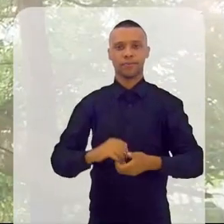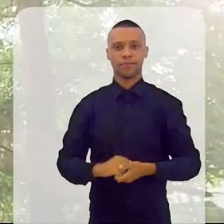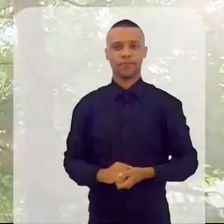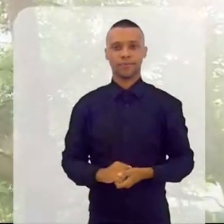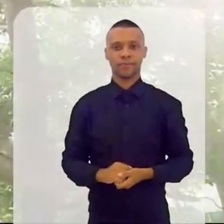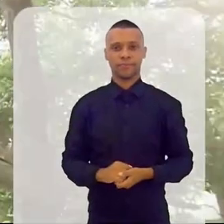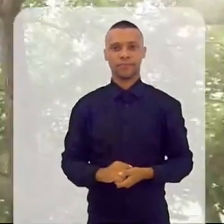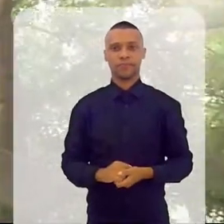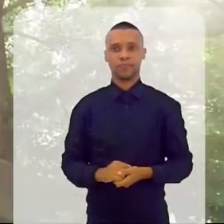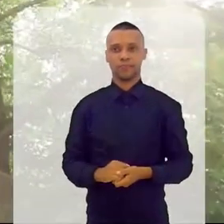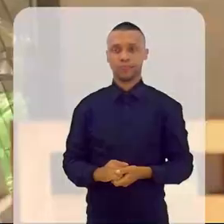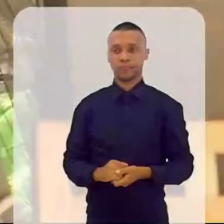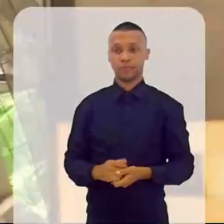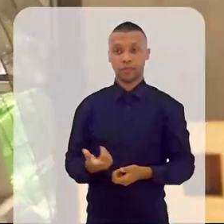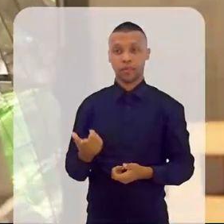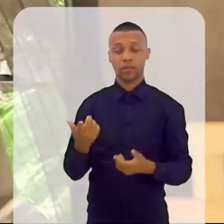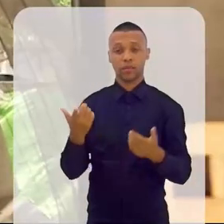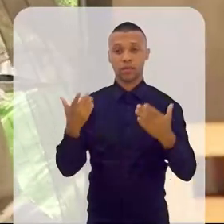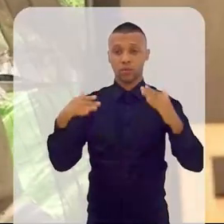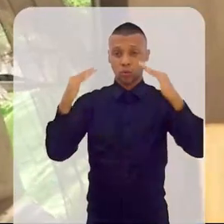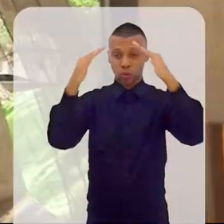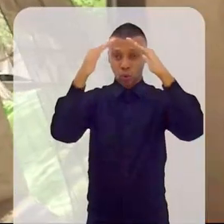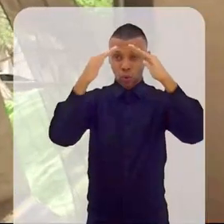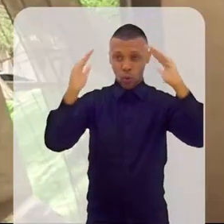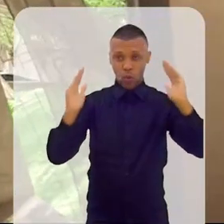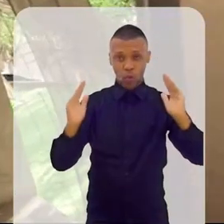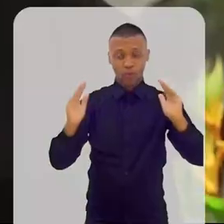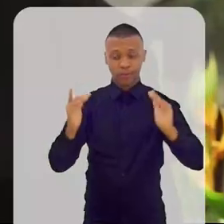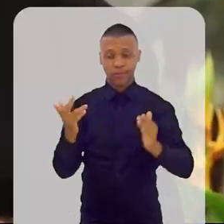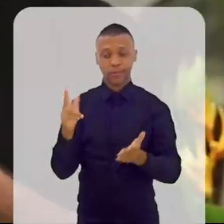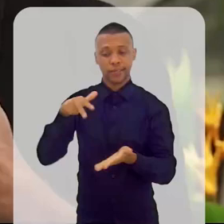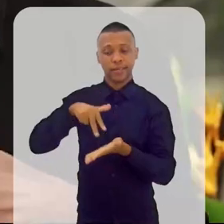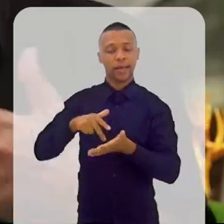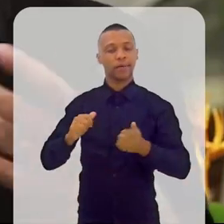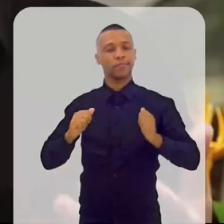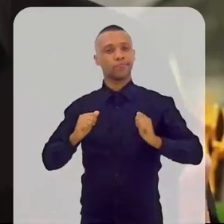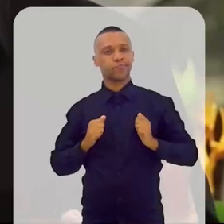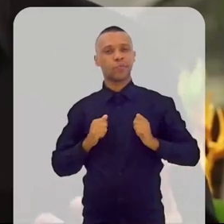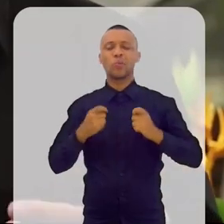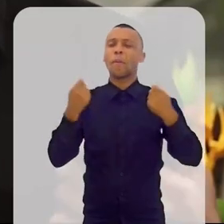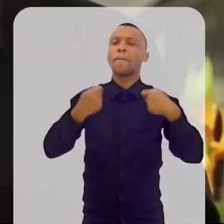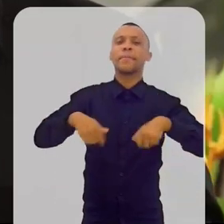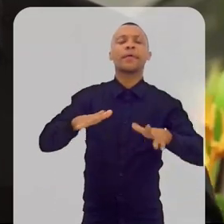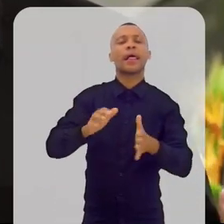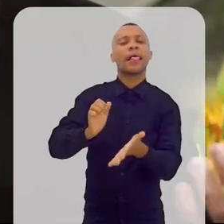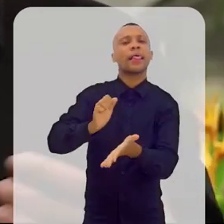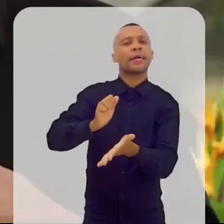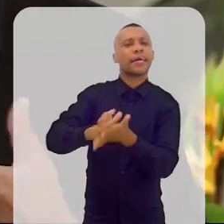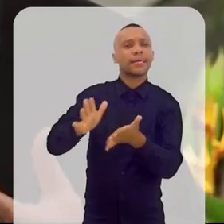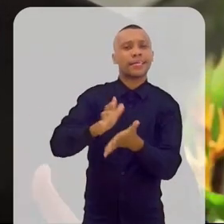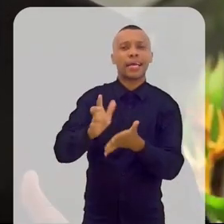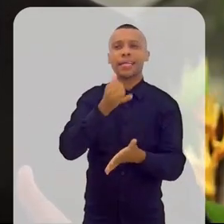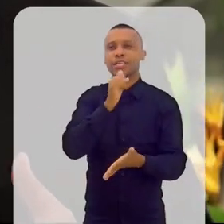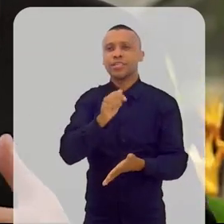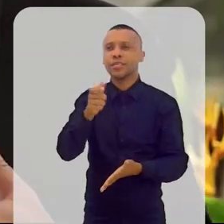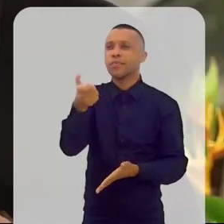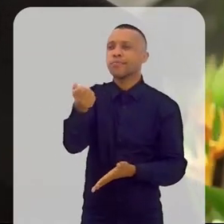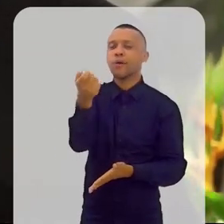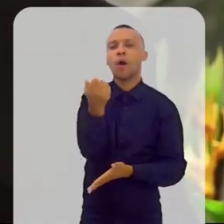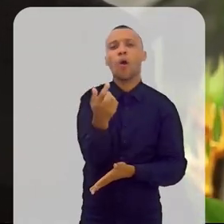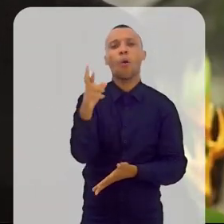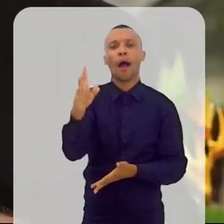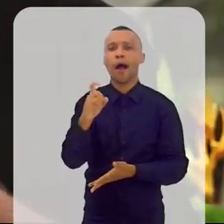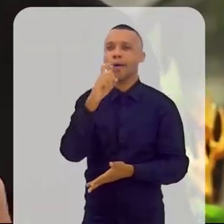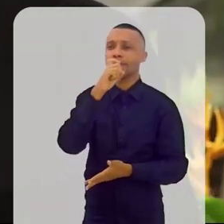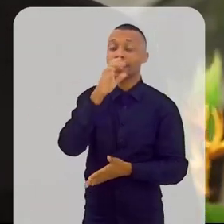É um lugar onde você fica confortável, sem ter que ligar o ar-condicionado, Sem ter que usar muito a tecnologia disponível hoje, que